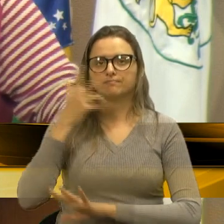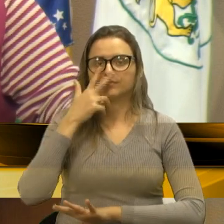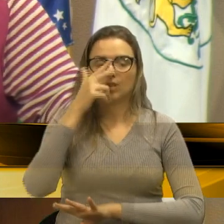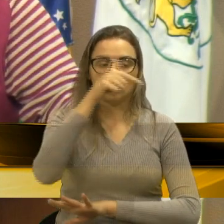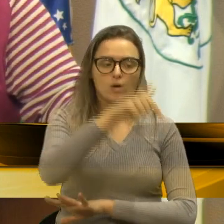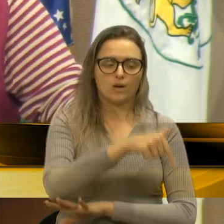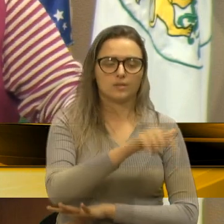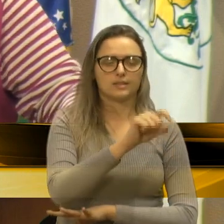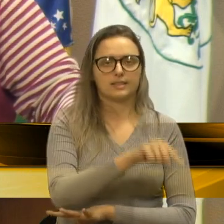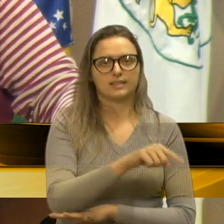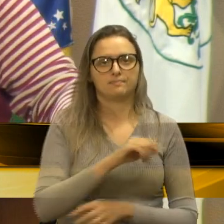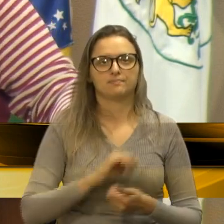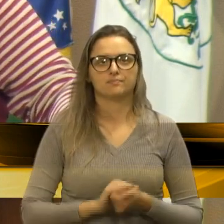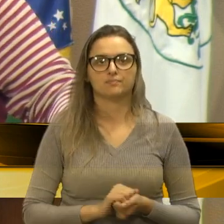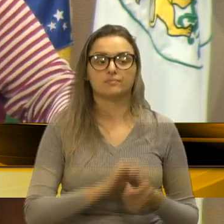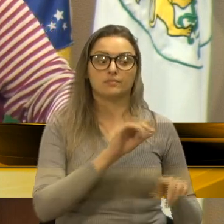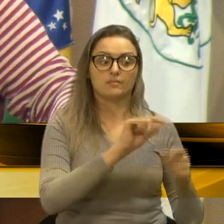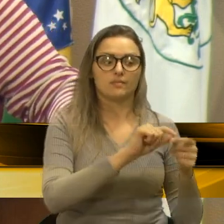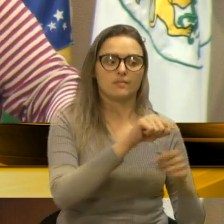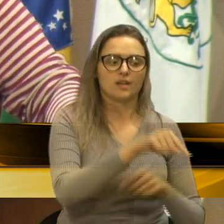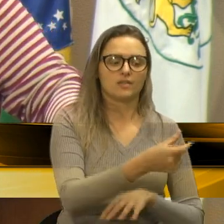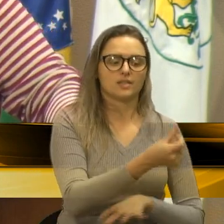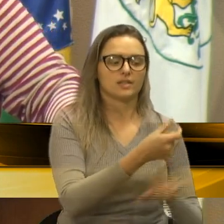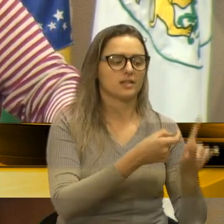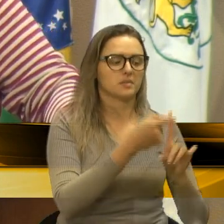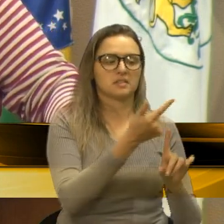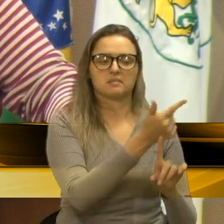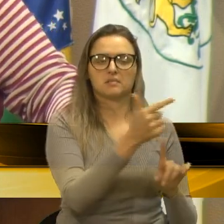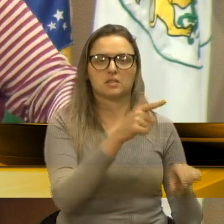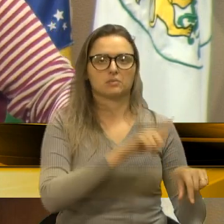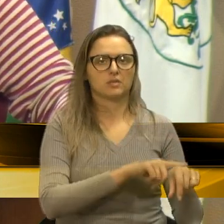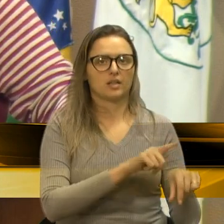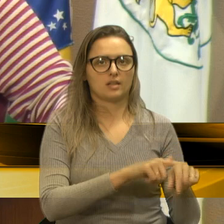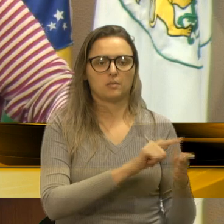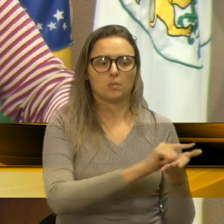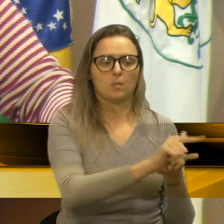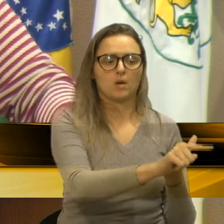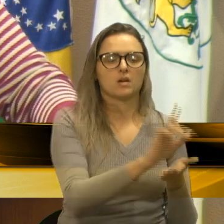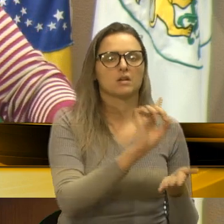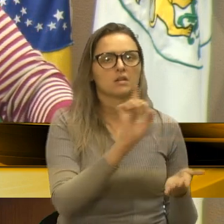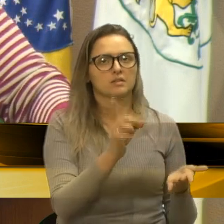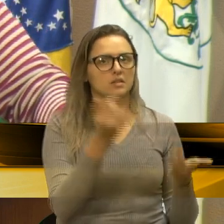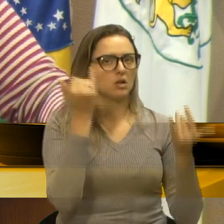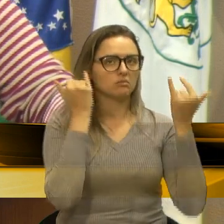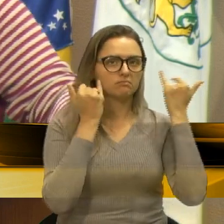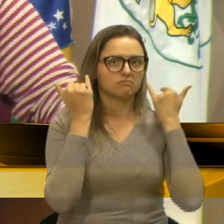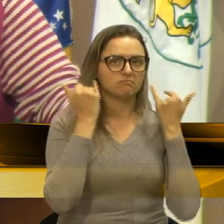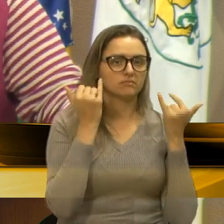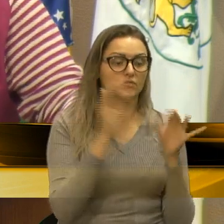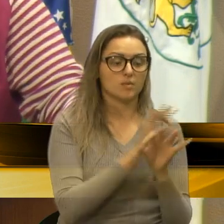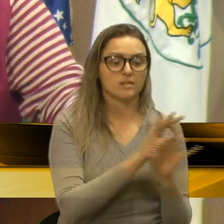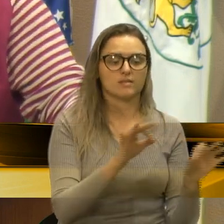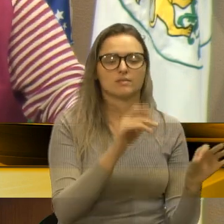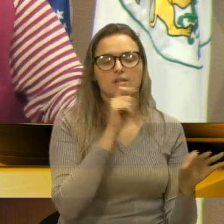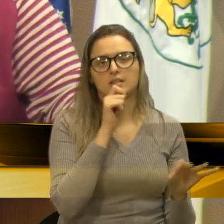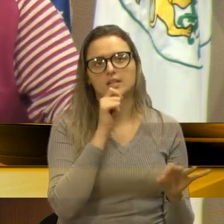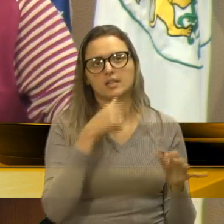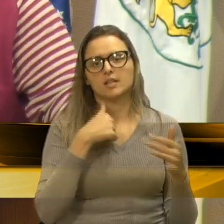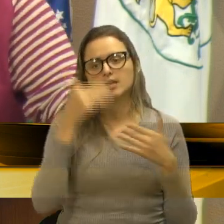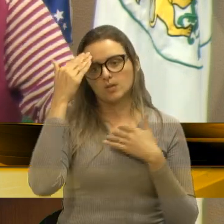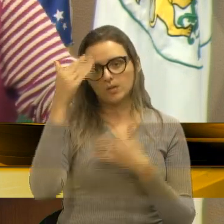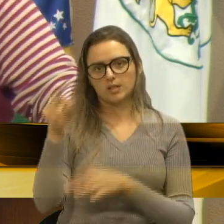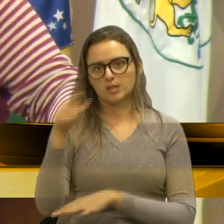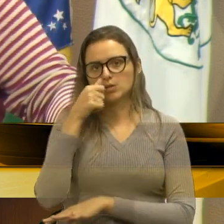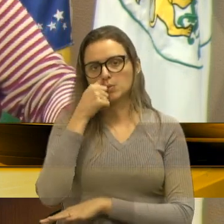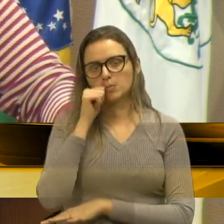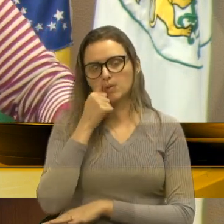com a Rota do Sol. Faz seis meses, e não tem prazo. Não tem prazo, não se ouve, pelo menos eu não ouvi. E eu agradeço, vereadora Paula, que